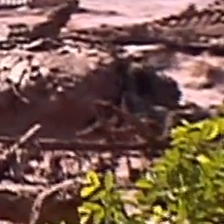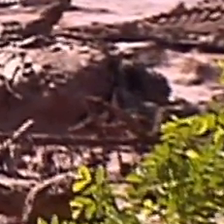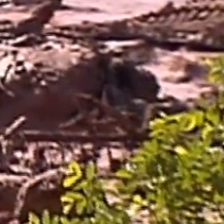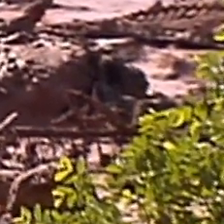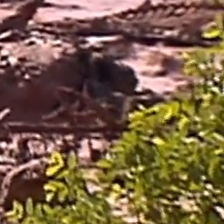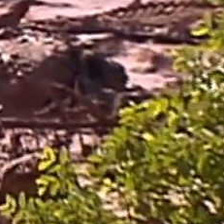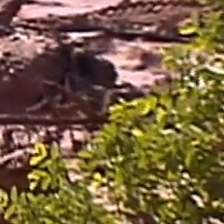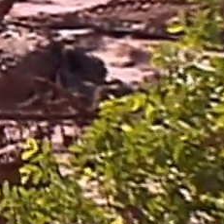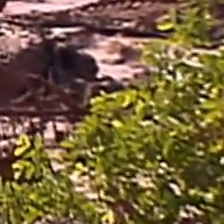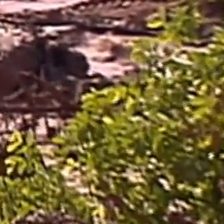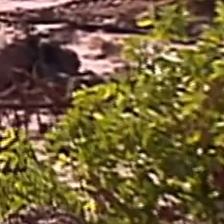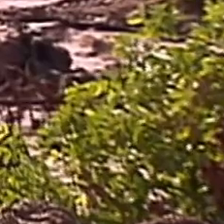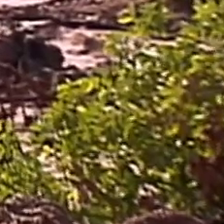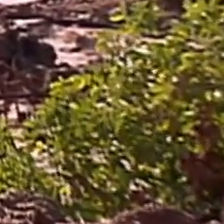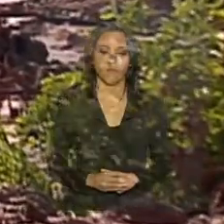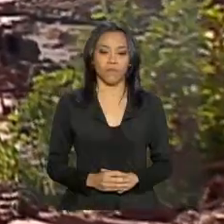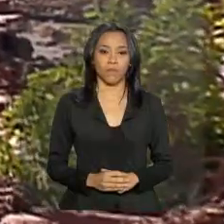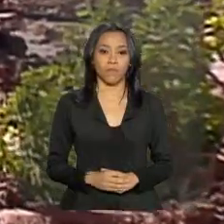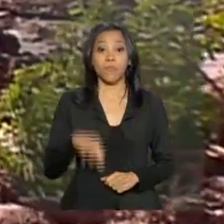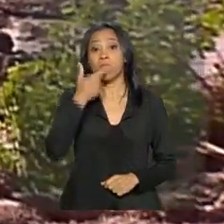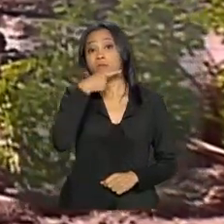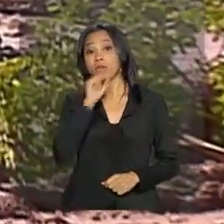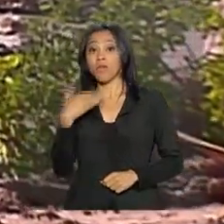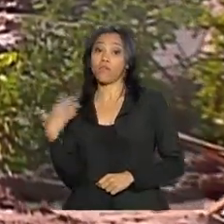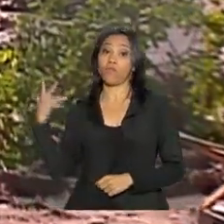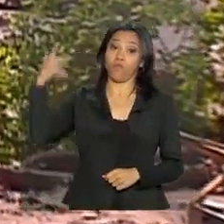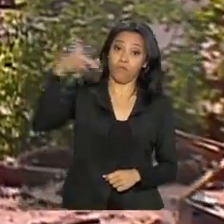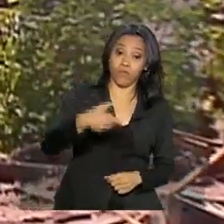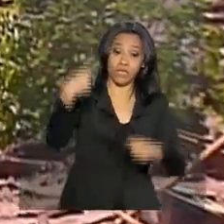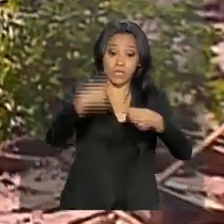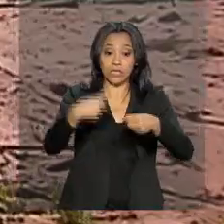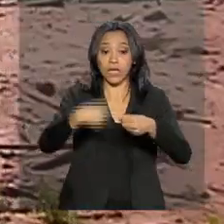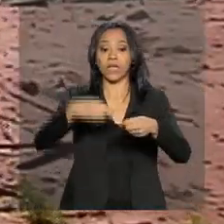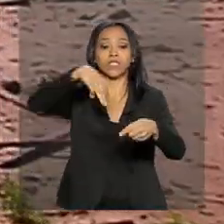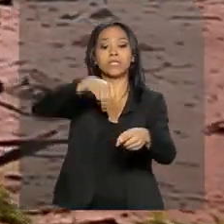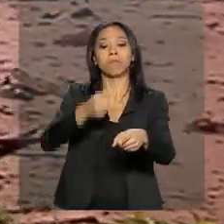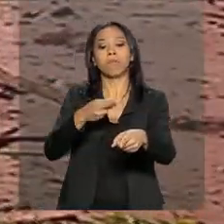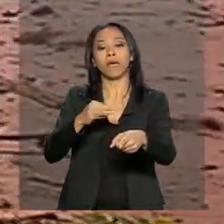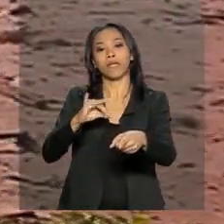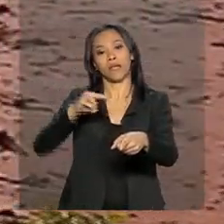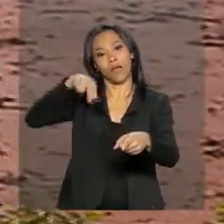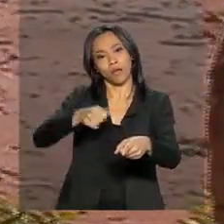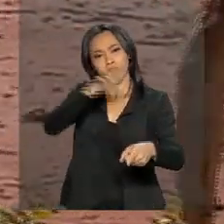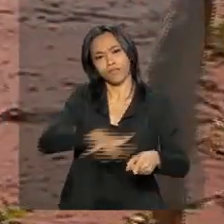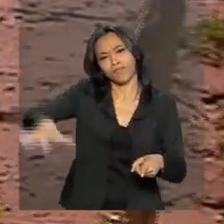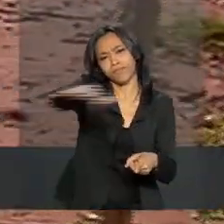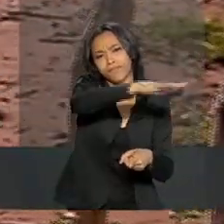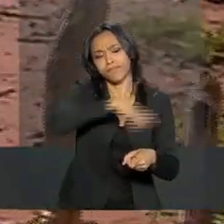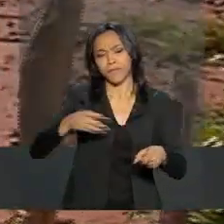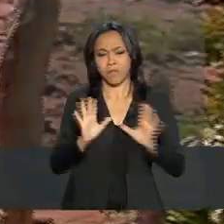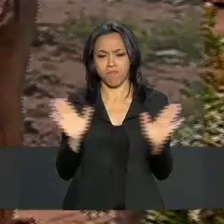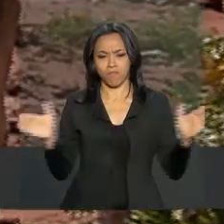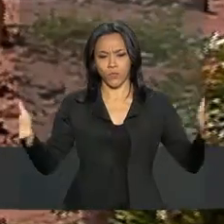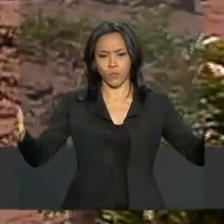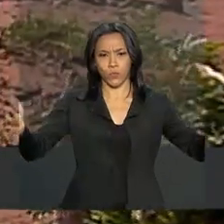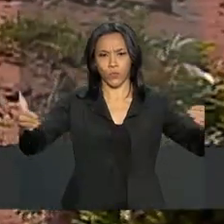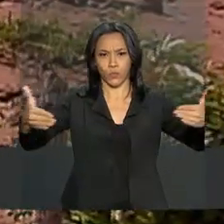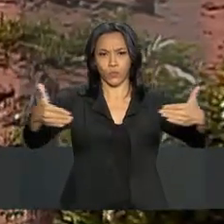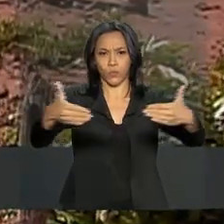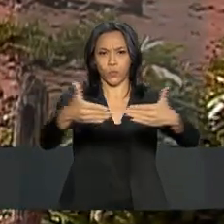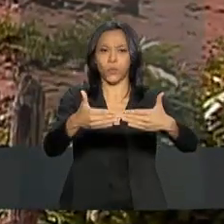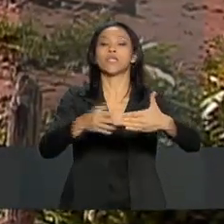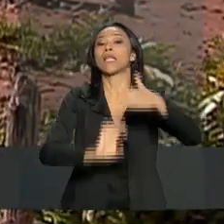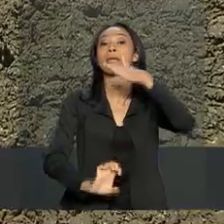Quem esteve em Mariana em 2015 viu de perto os estragos da lama que vazou depois do rompimento da barragem de Fundão, da